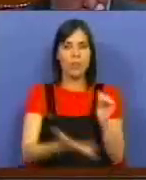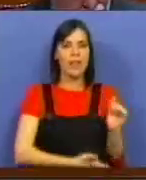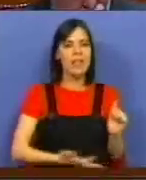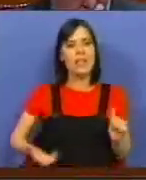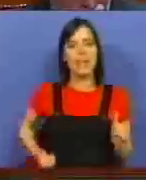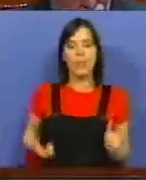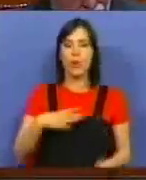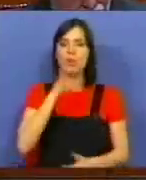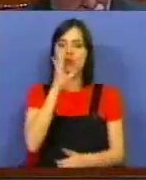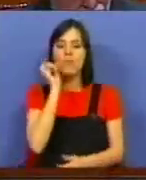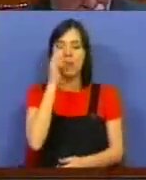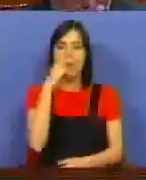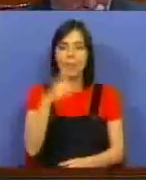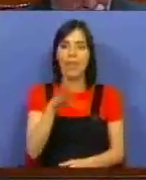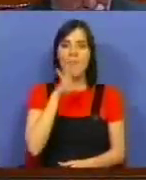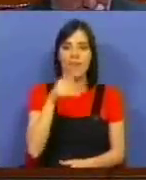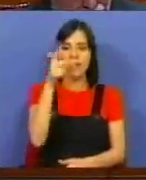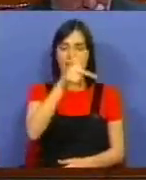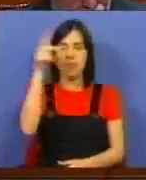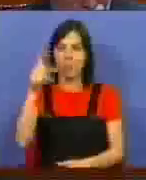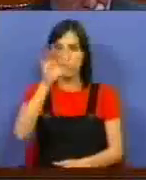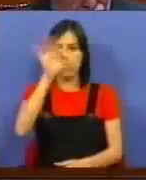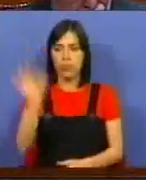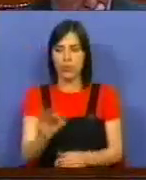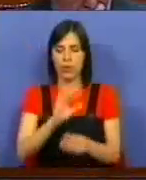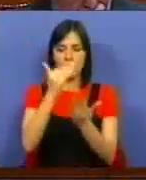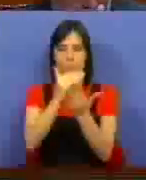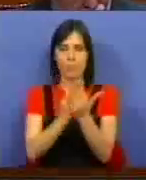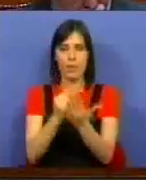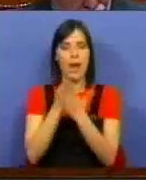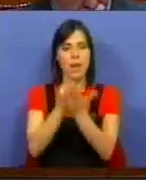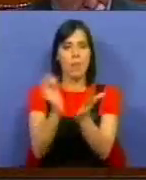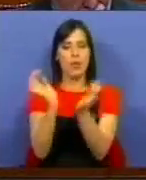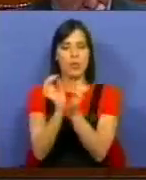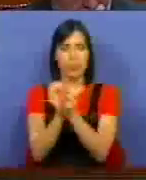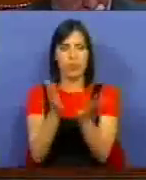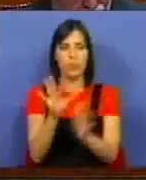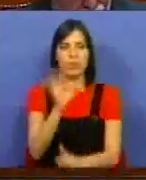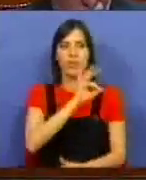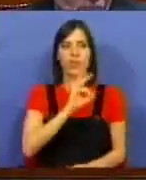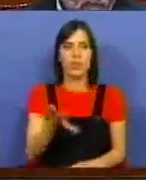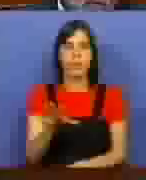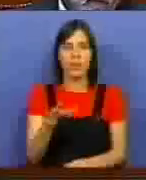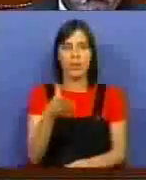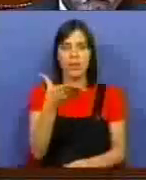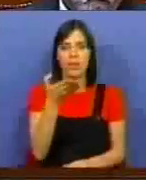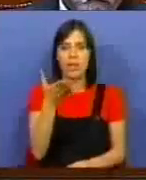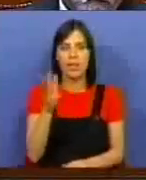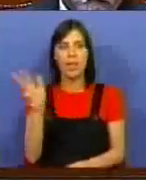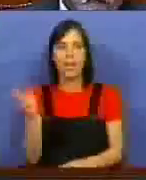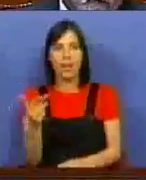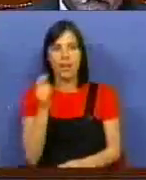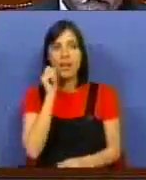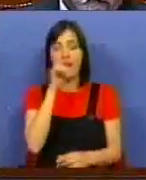Como digo, para quem tem filhos 100% de indexantes de apoio social, isto é, de 417 euros,